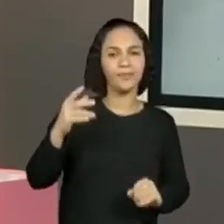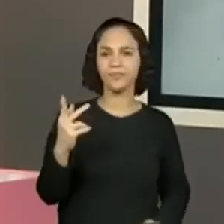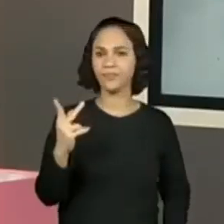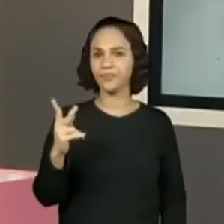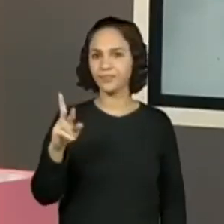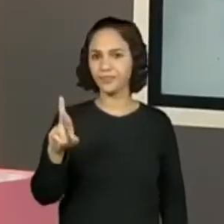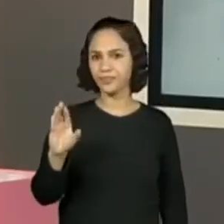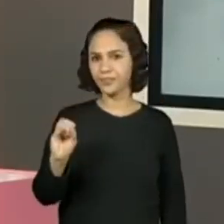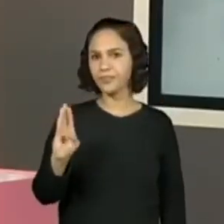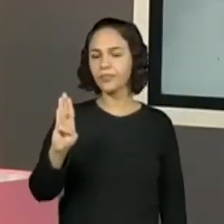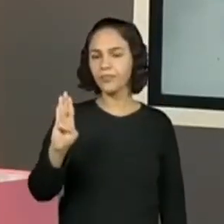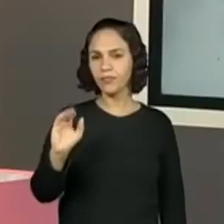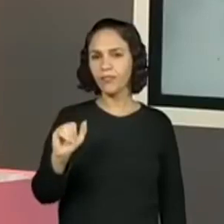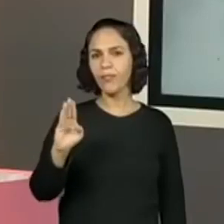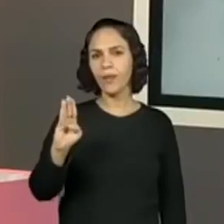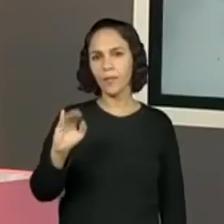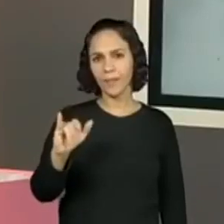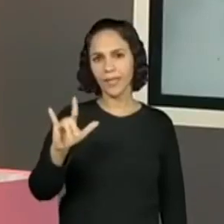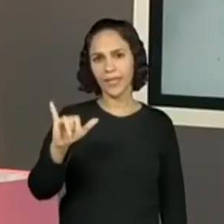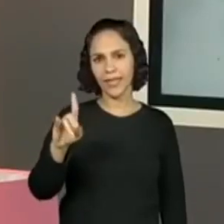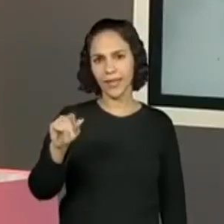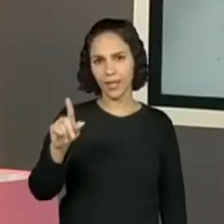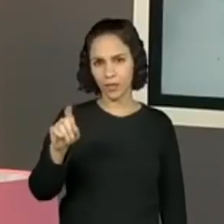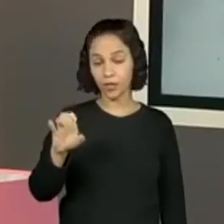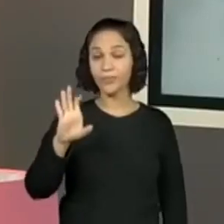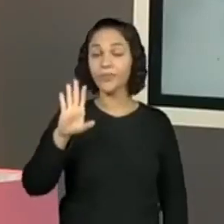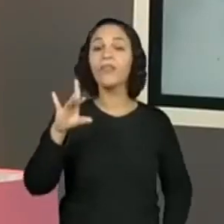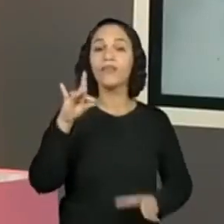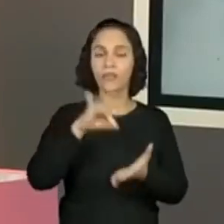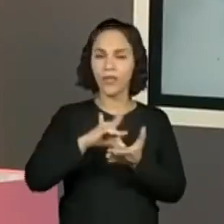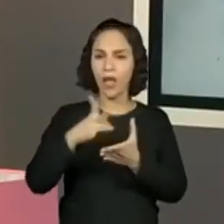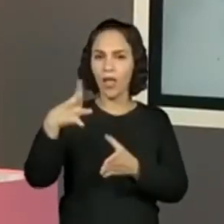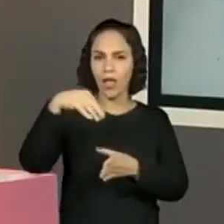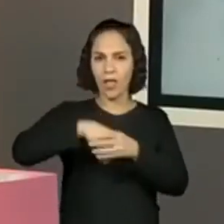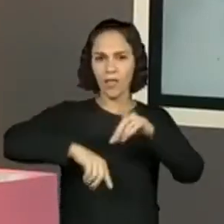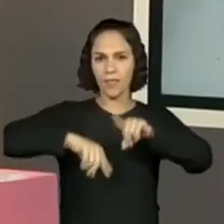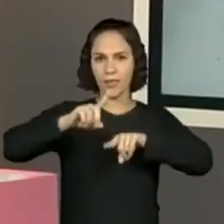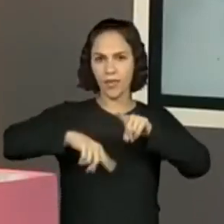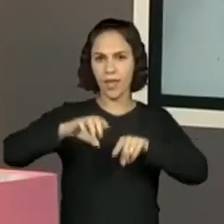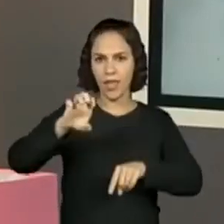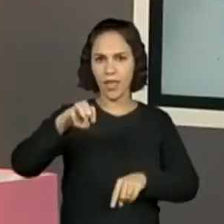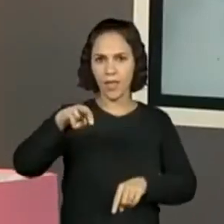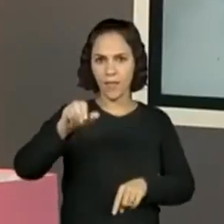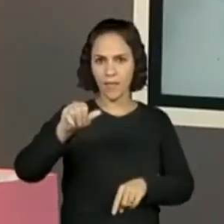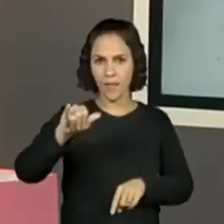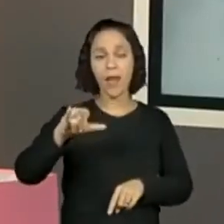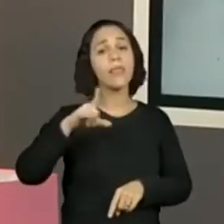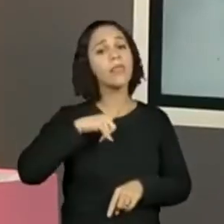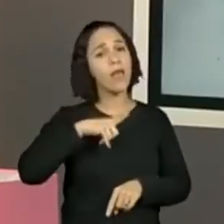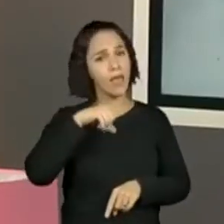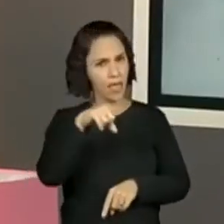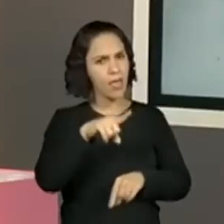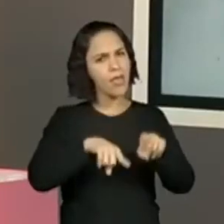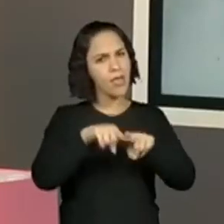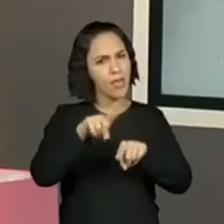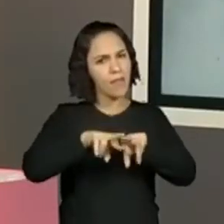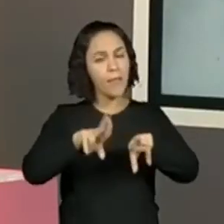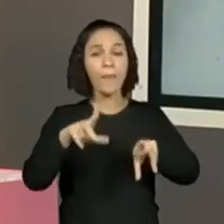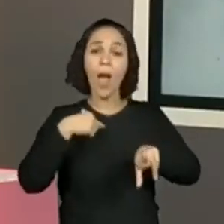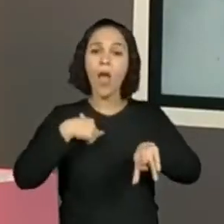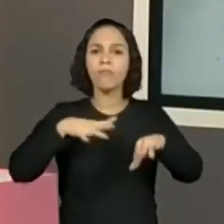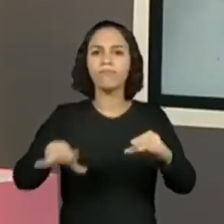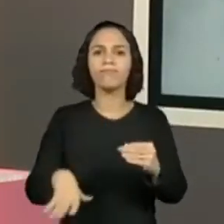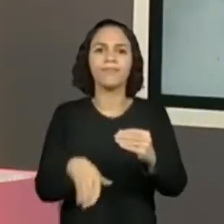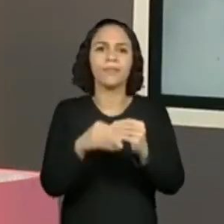EMAI, volume 2, algumas atividades sobre probabilidade. Mas aqui a professora incrementou um pouco